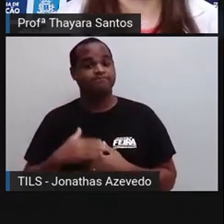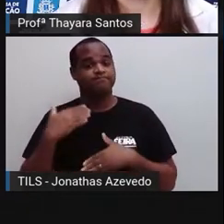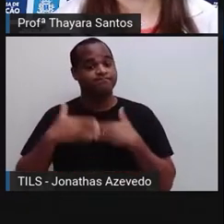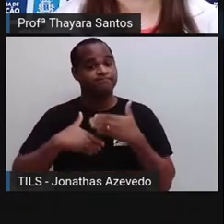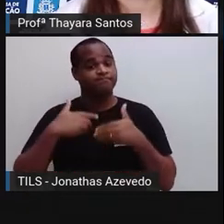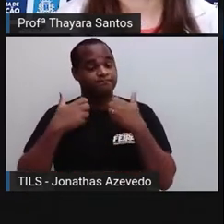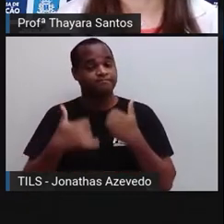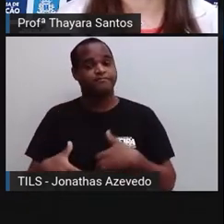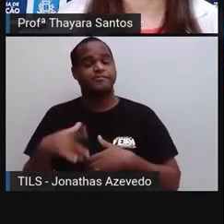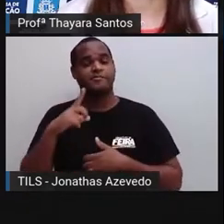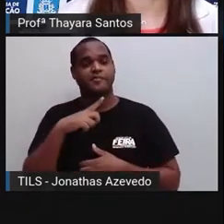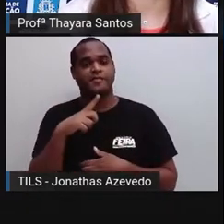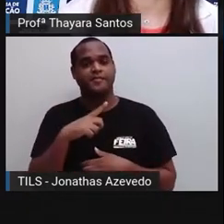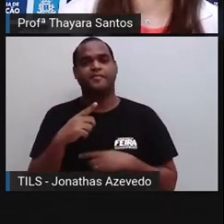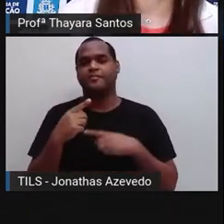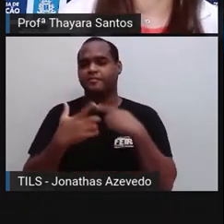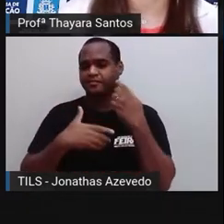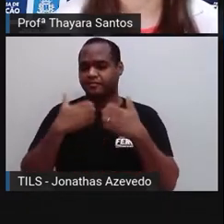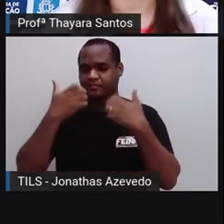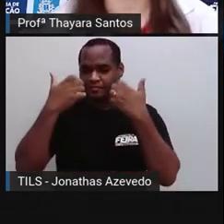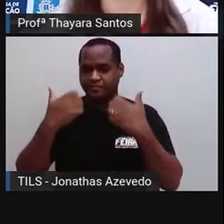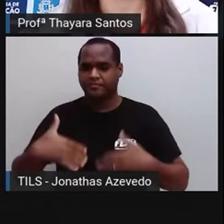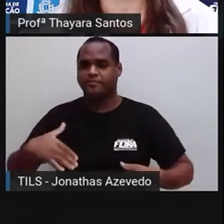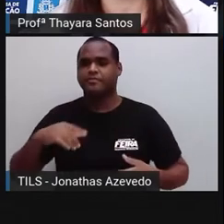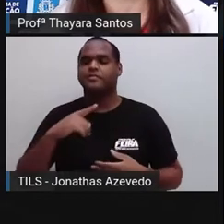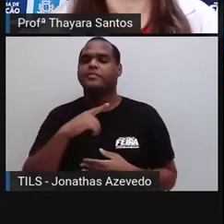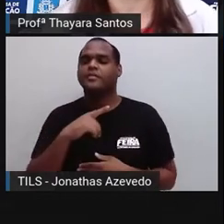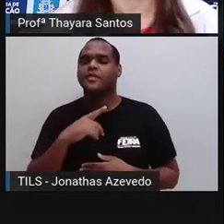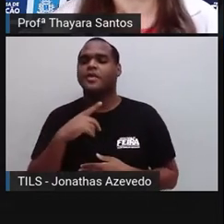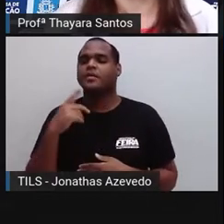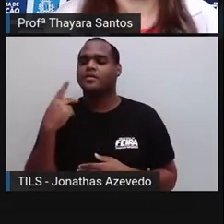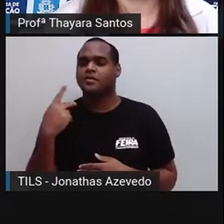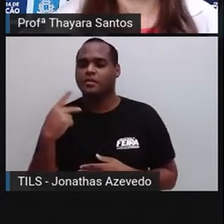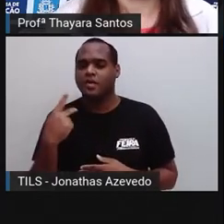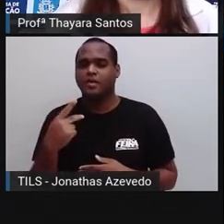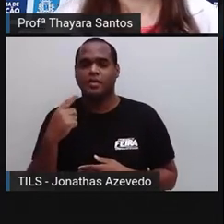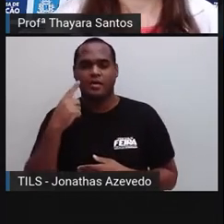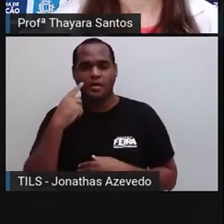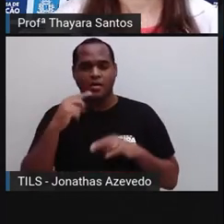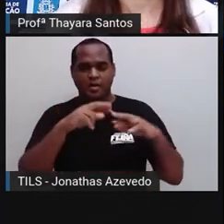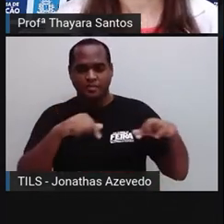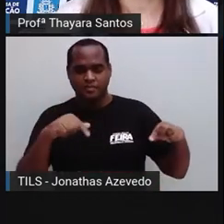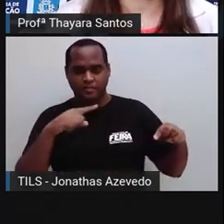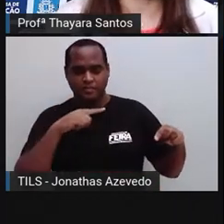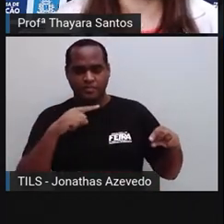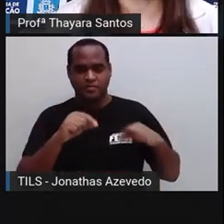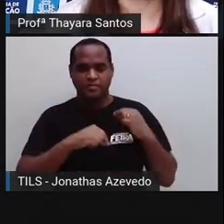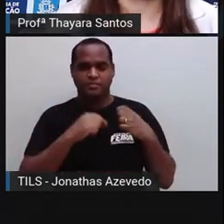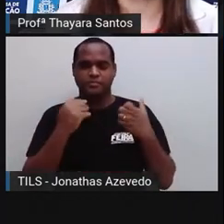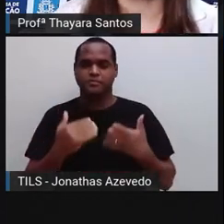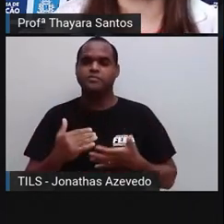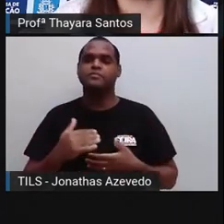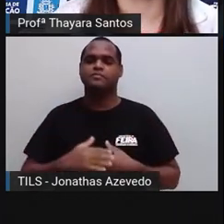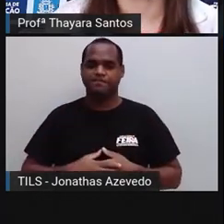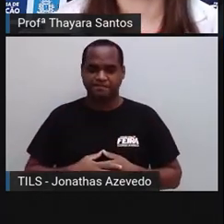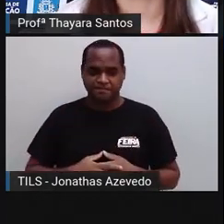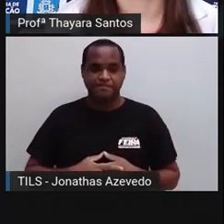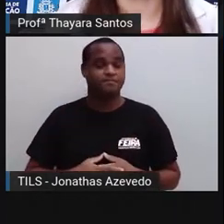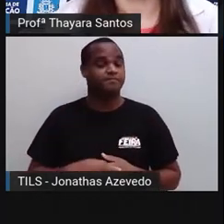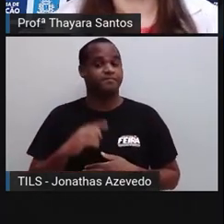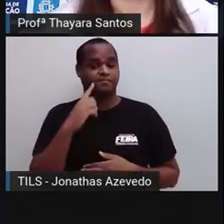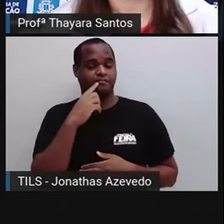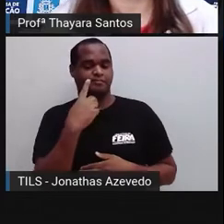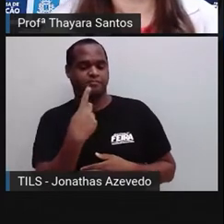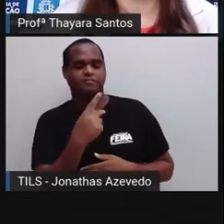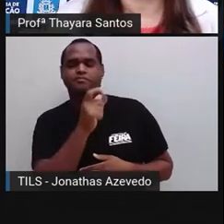ocorrem, tanto nos animais vertebrados quanto nos animais invertebrados. E as funções relacionadas a ele são